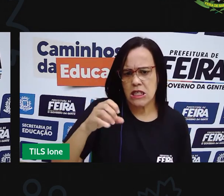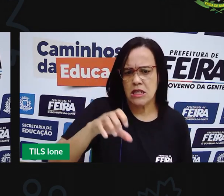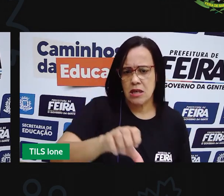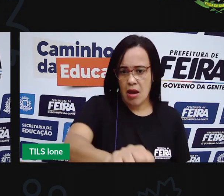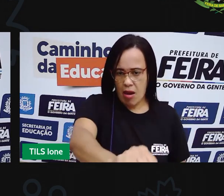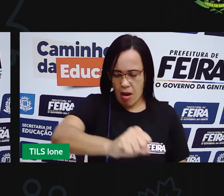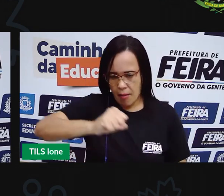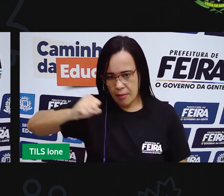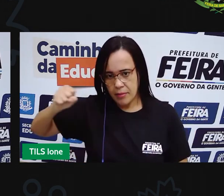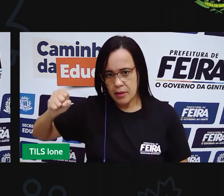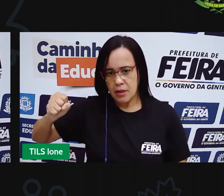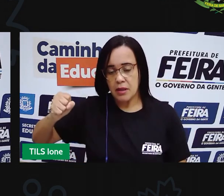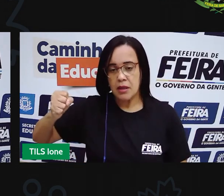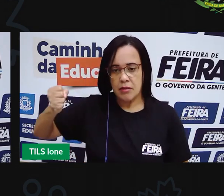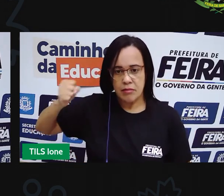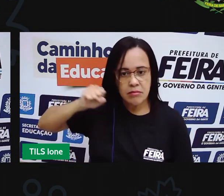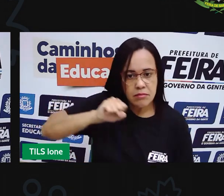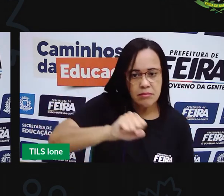feche,